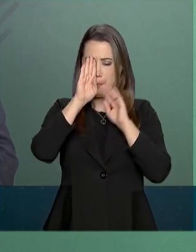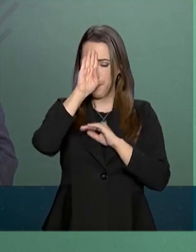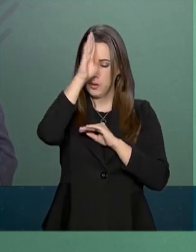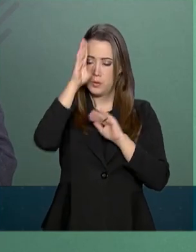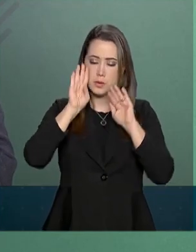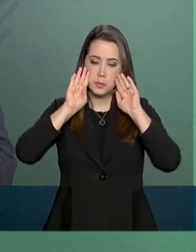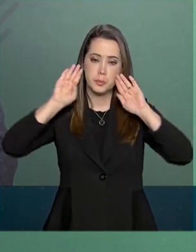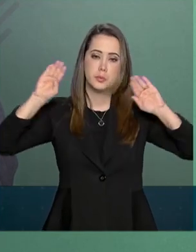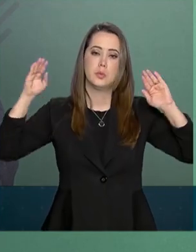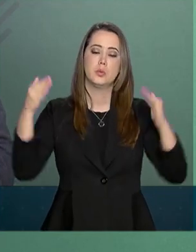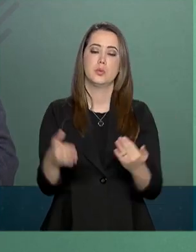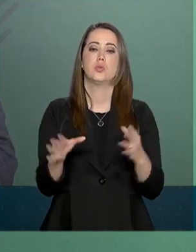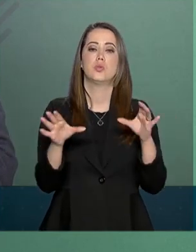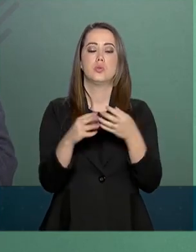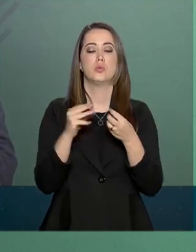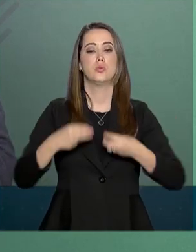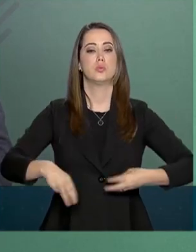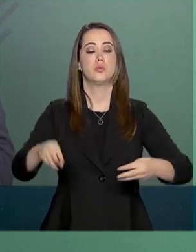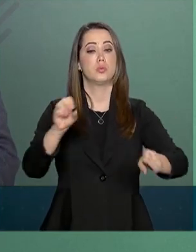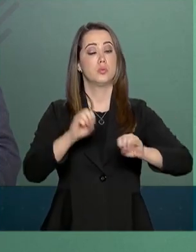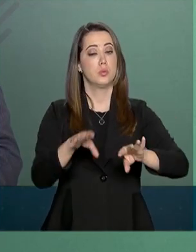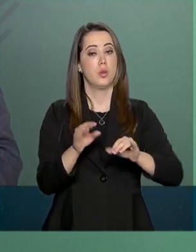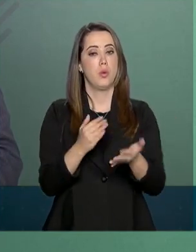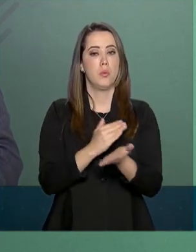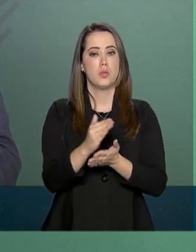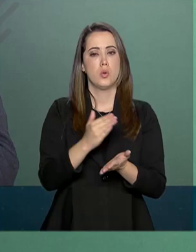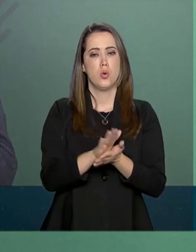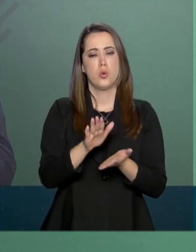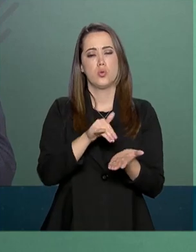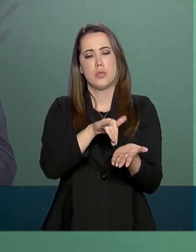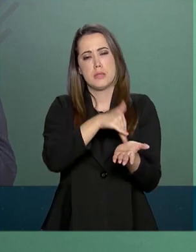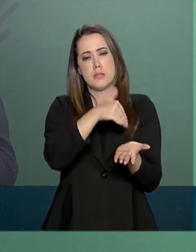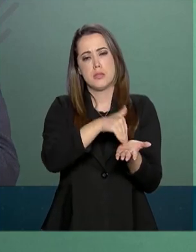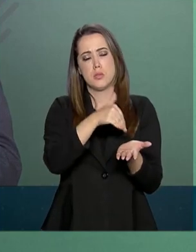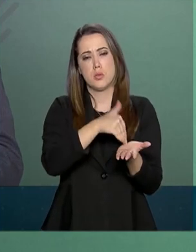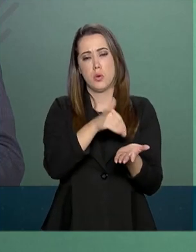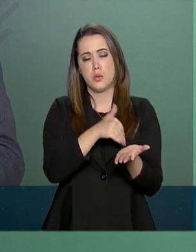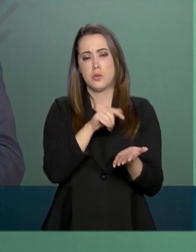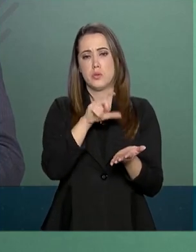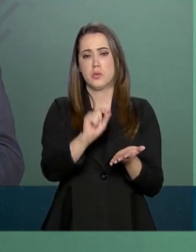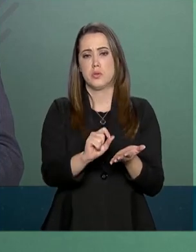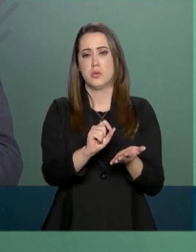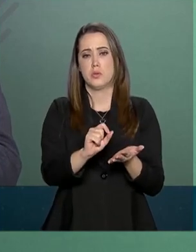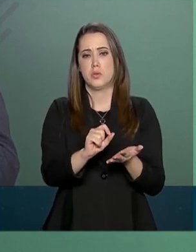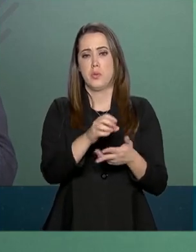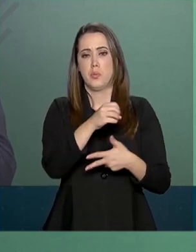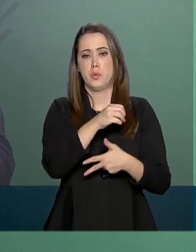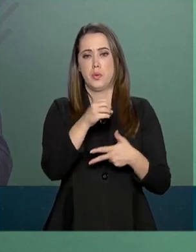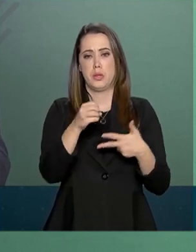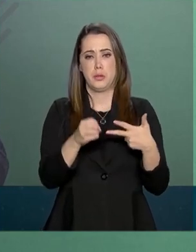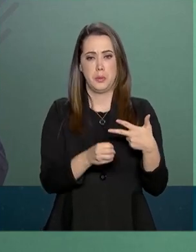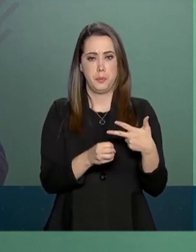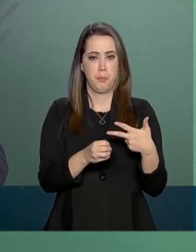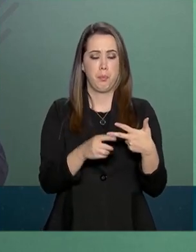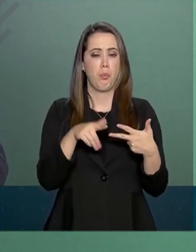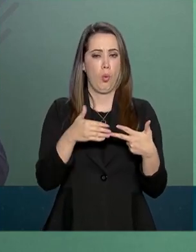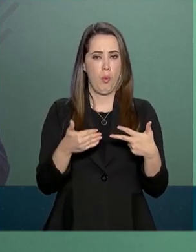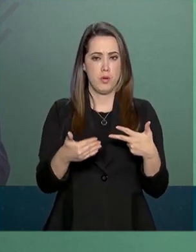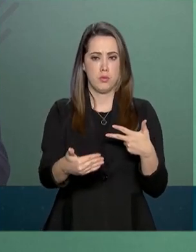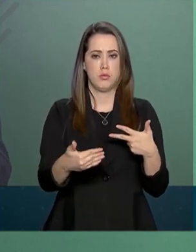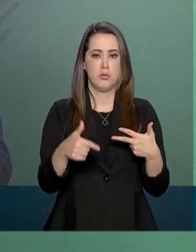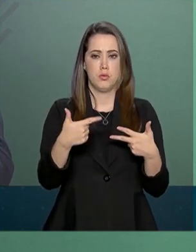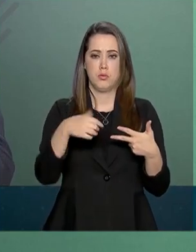anunciou hoje o início das inscrições para o Exame Nacional do Ensino Médio, o ENEM